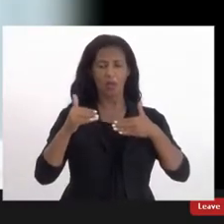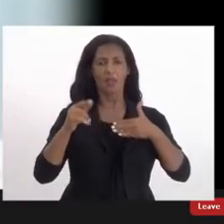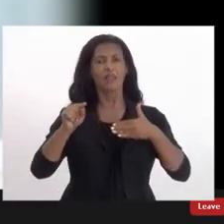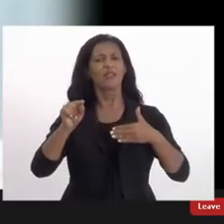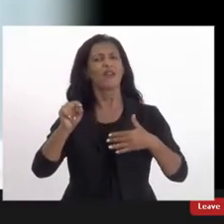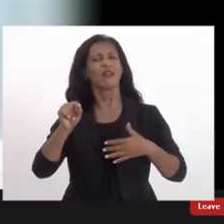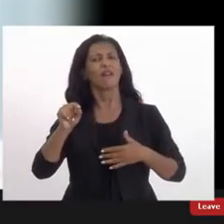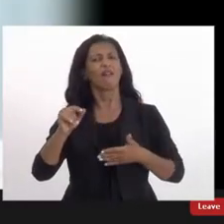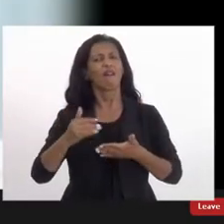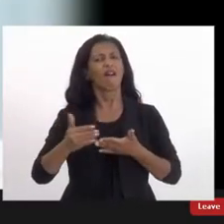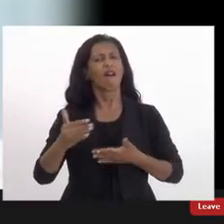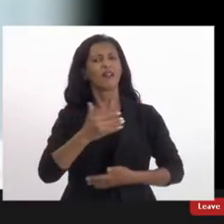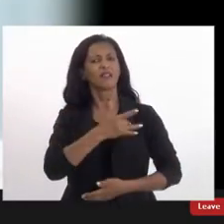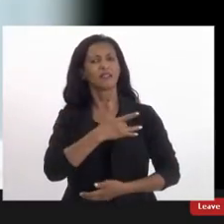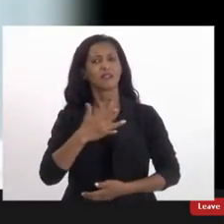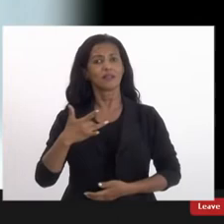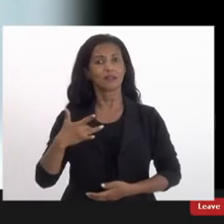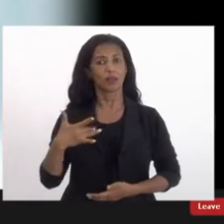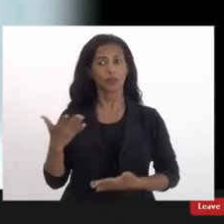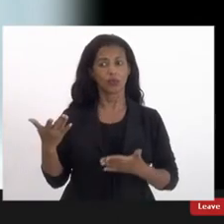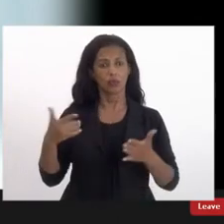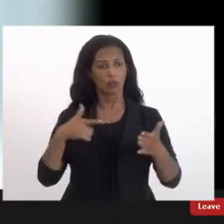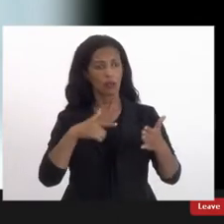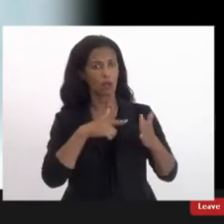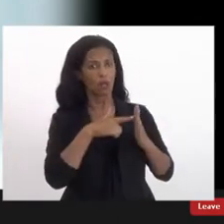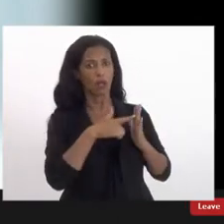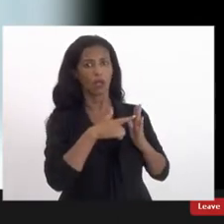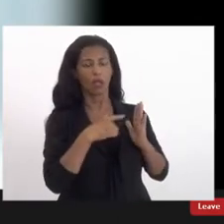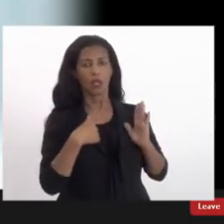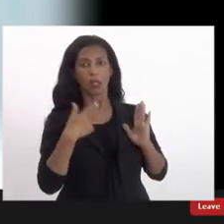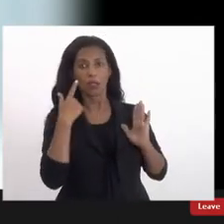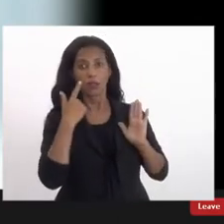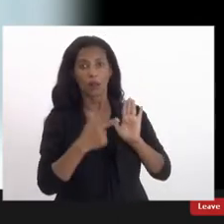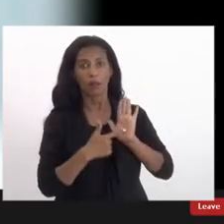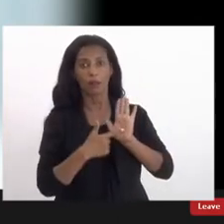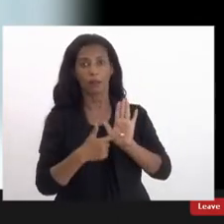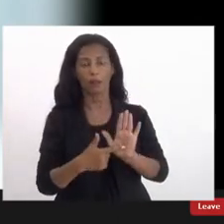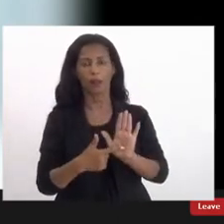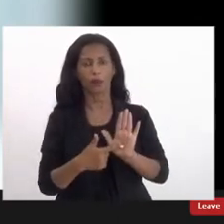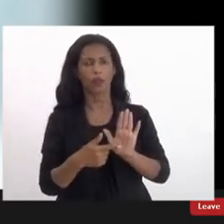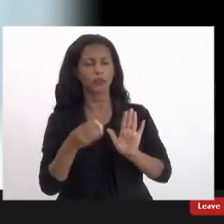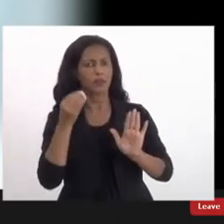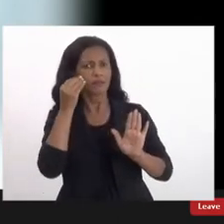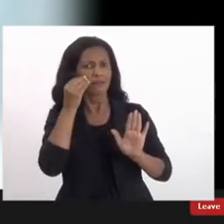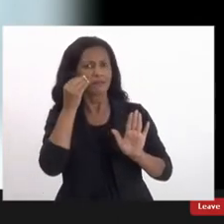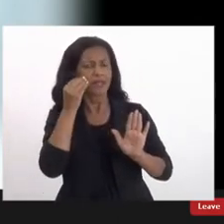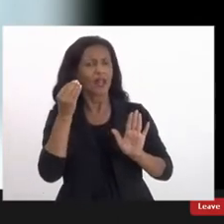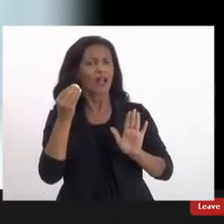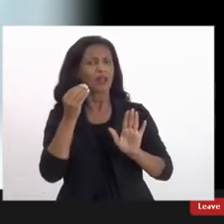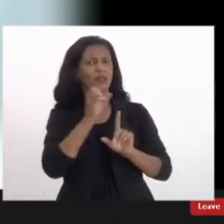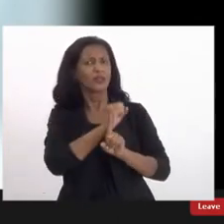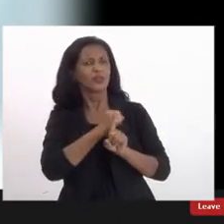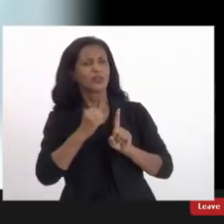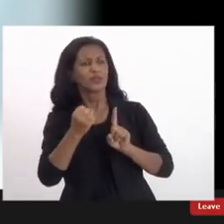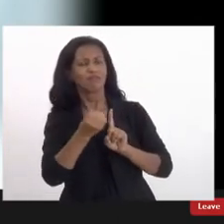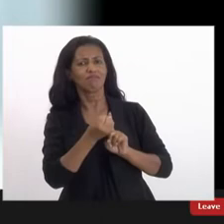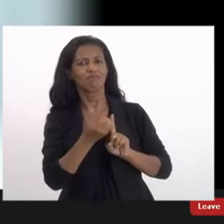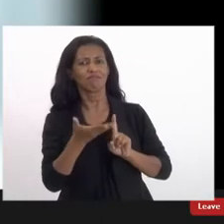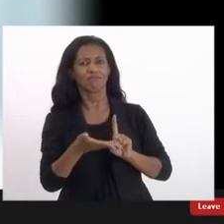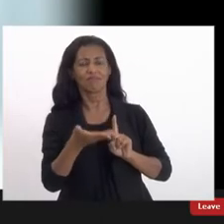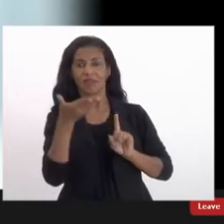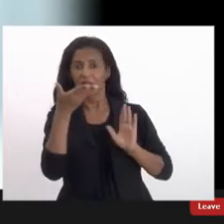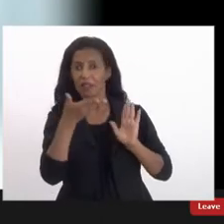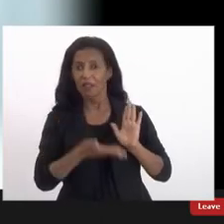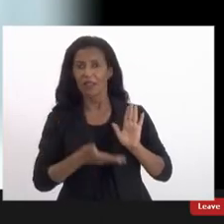da saúde isso já mostra qual é a perspectiva da sociedade que é